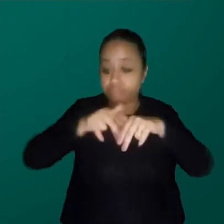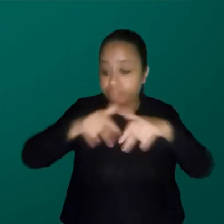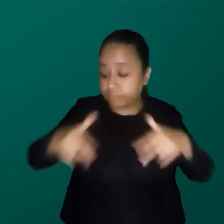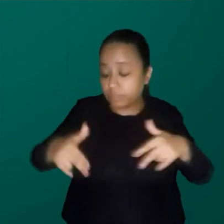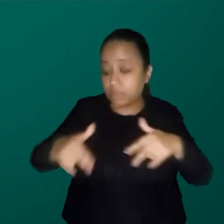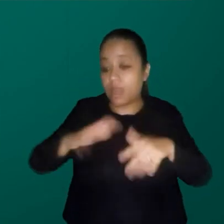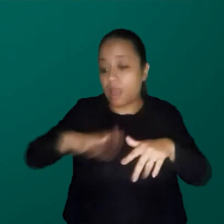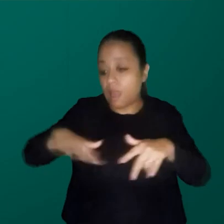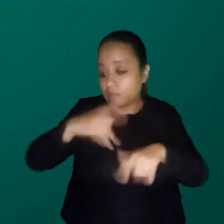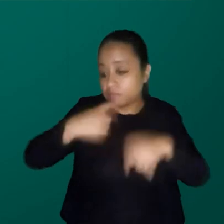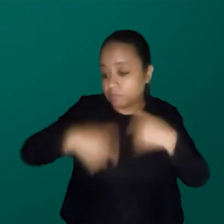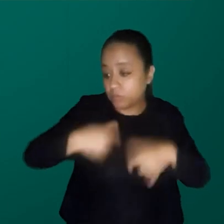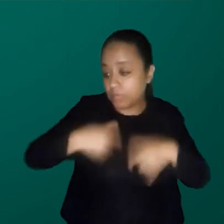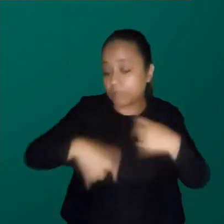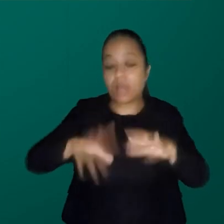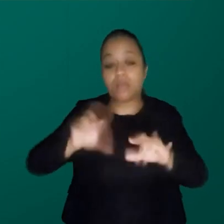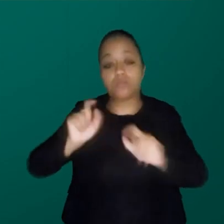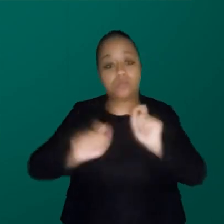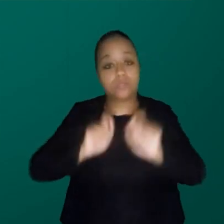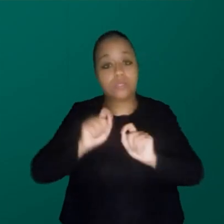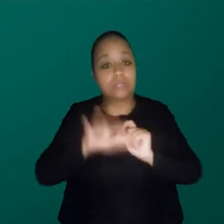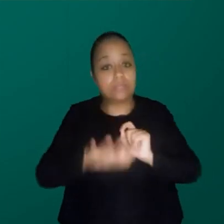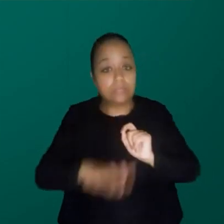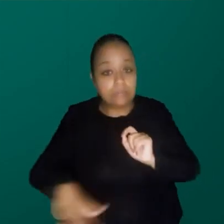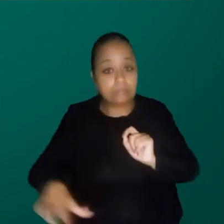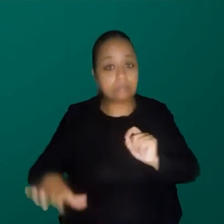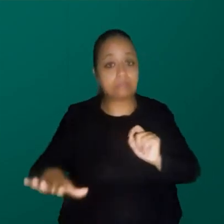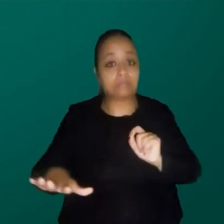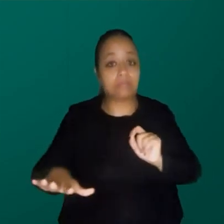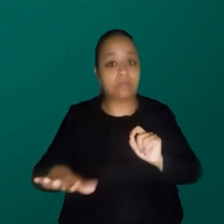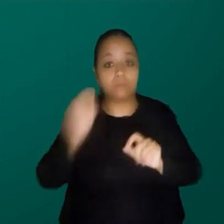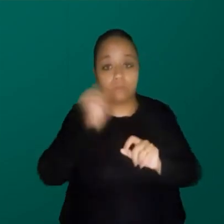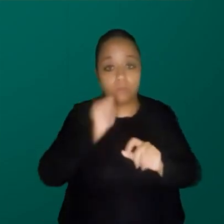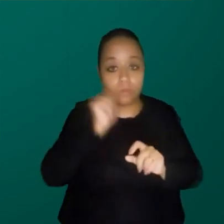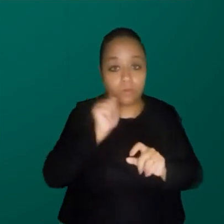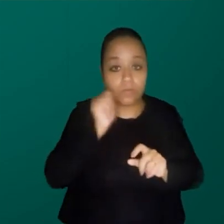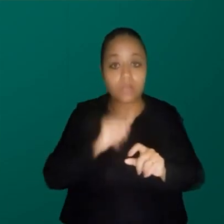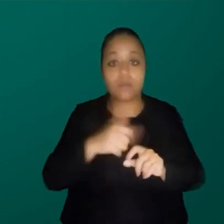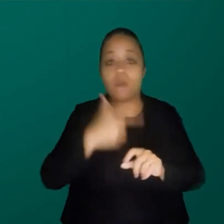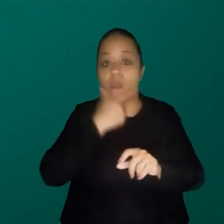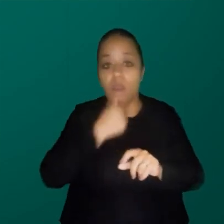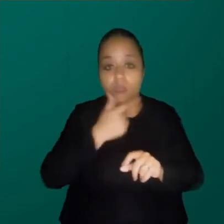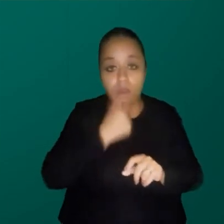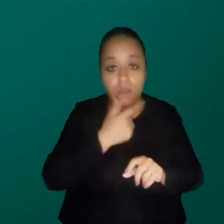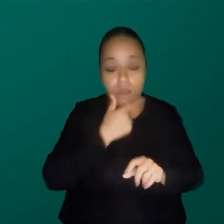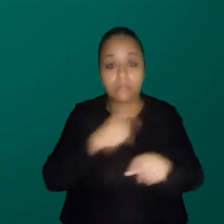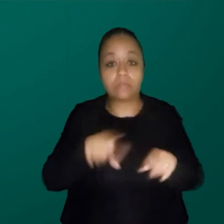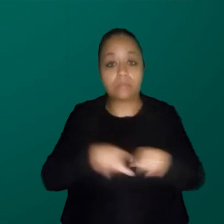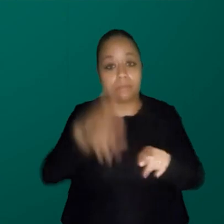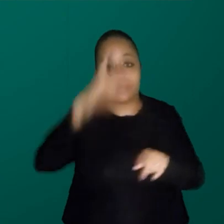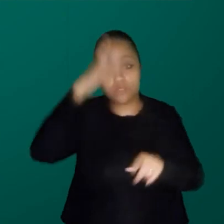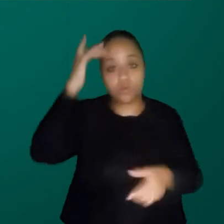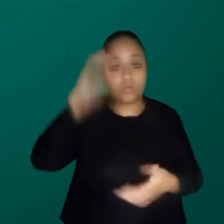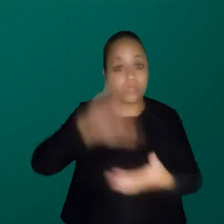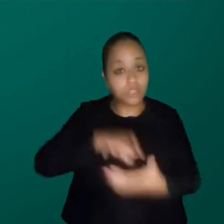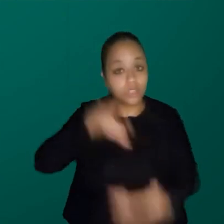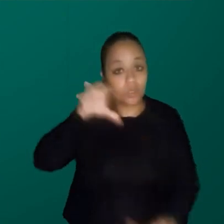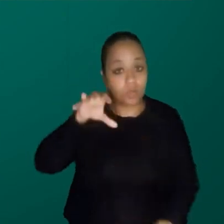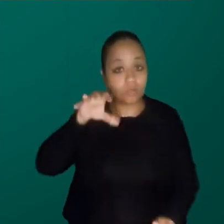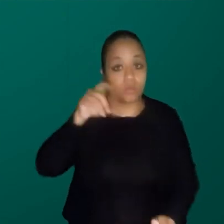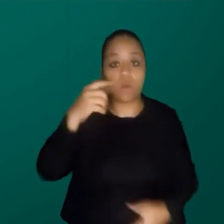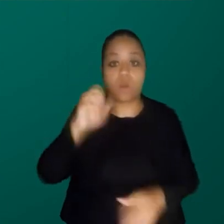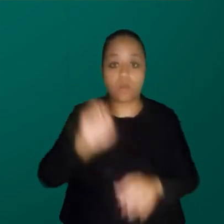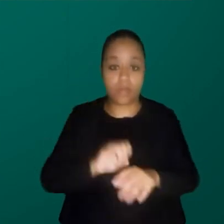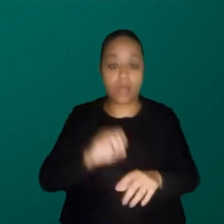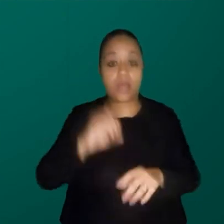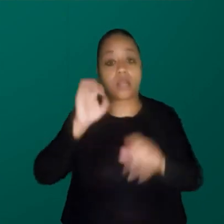diversidade sexual para crianças, para as mulheres, para os homens e para pessoas idosas de uma